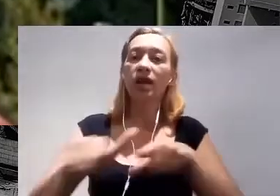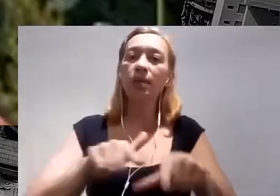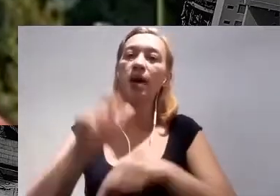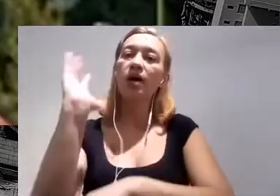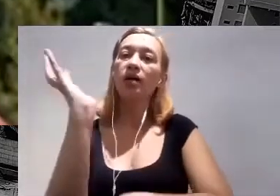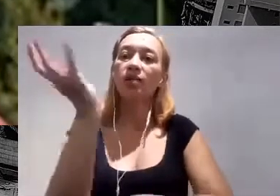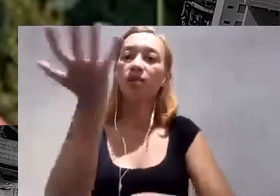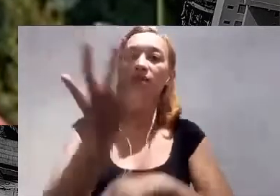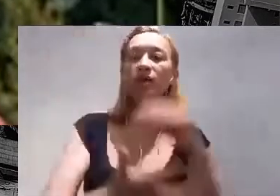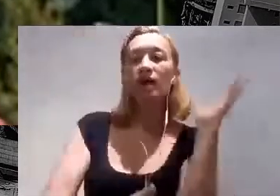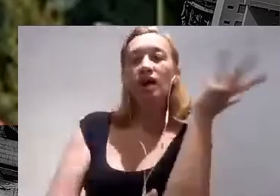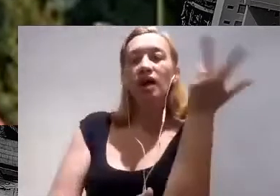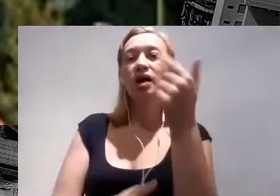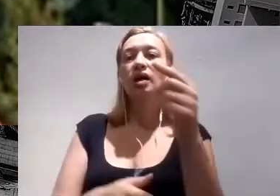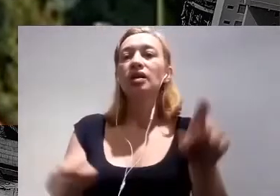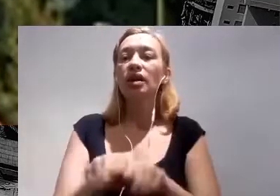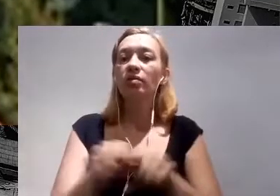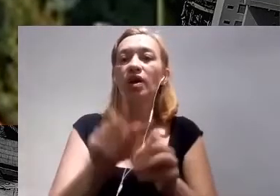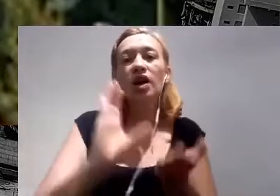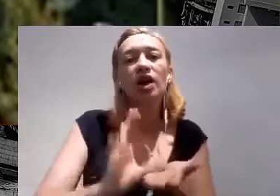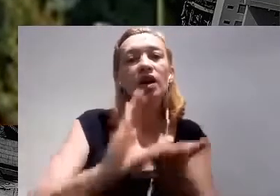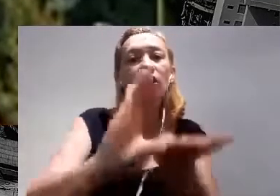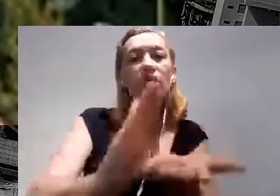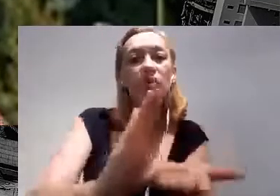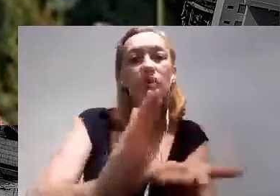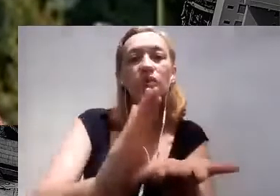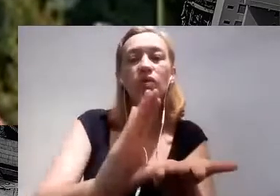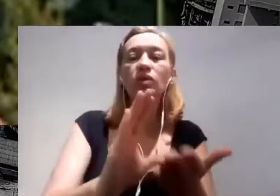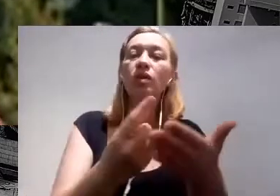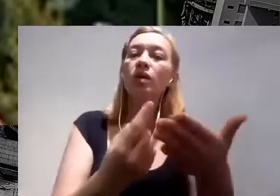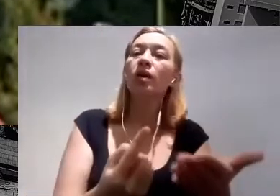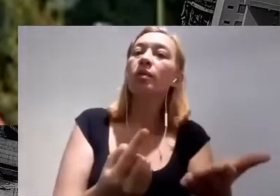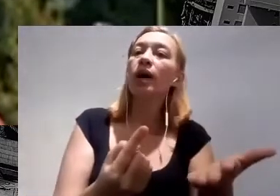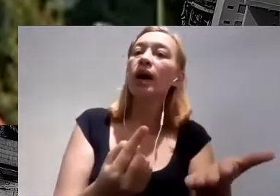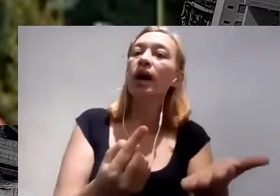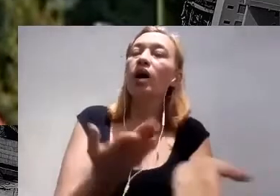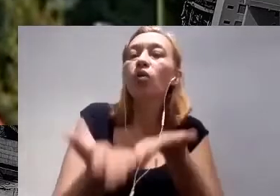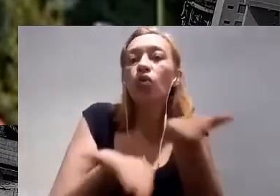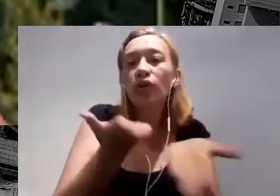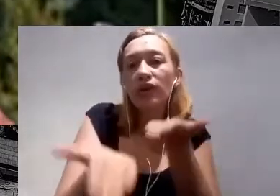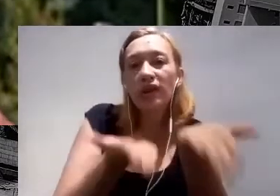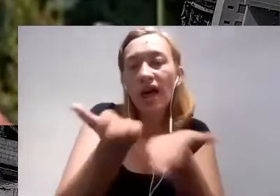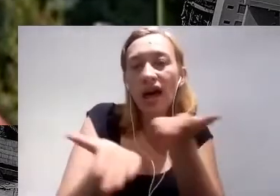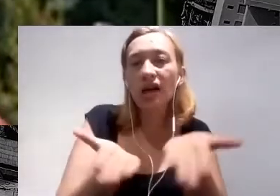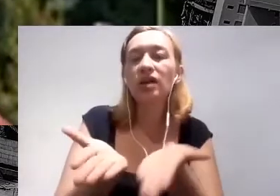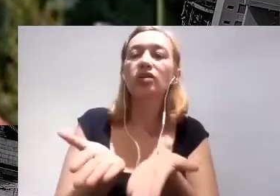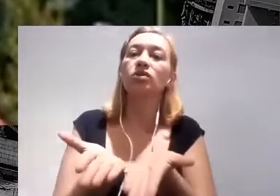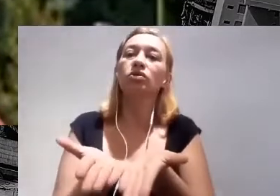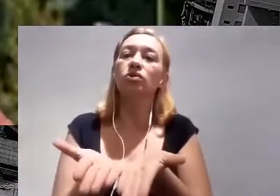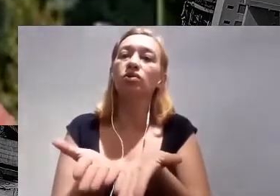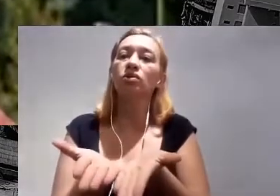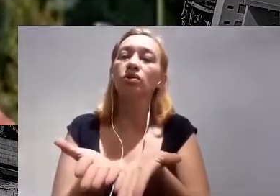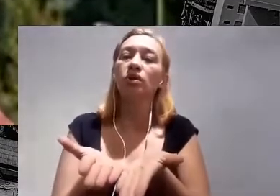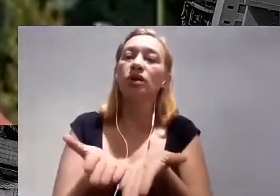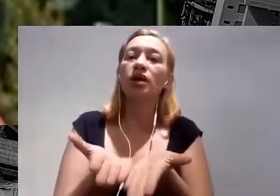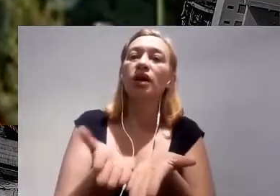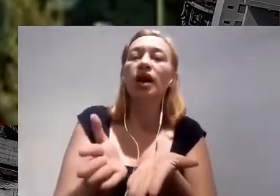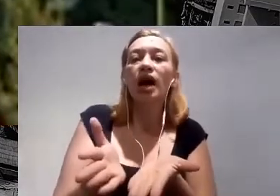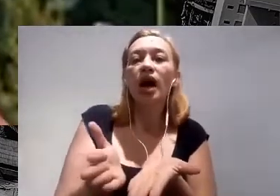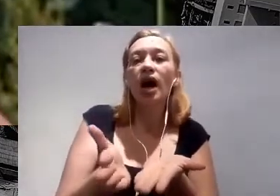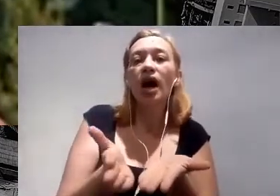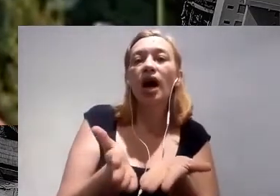recurso para a prática de conservação, restauração, usando espécie nativa e aí recupera corredores